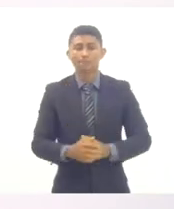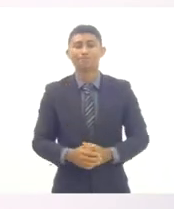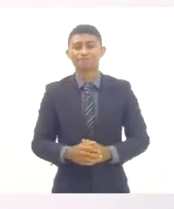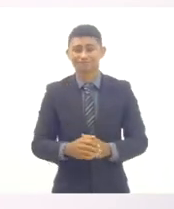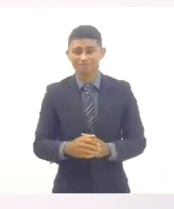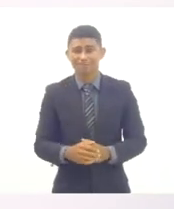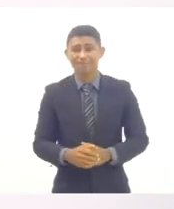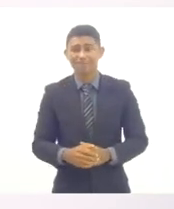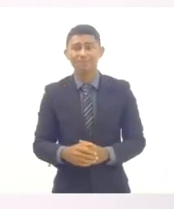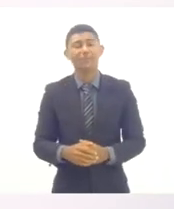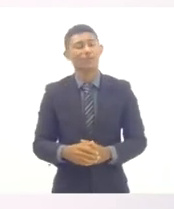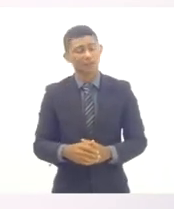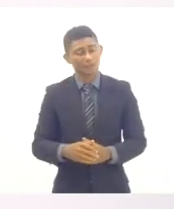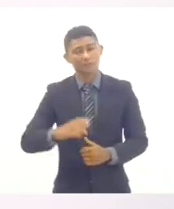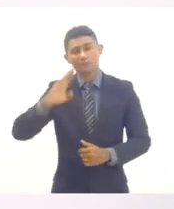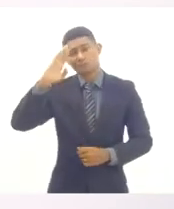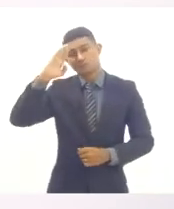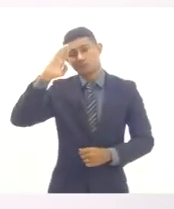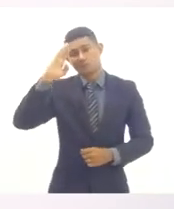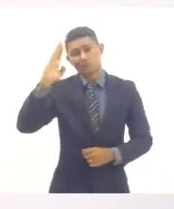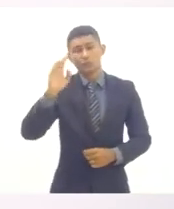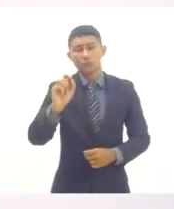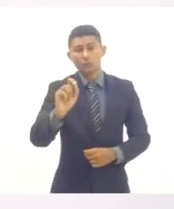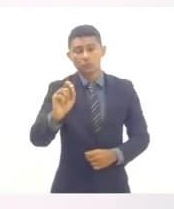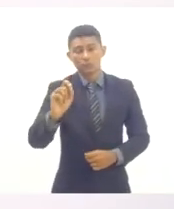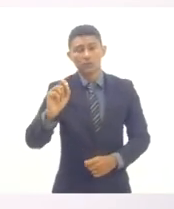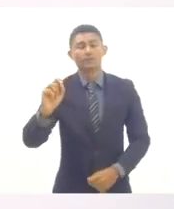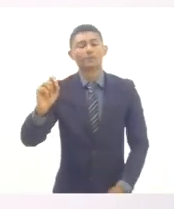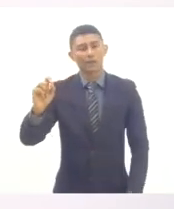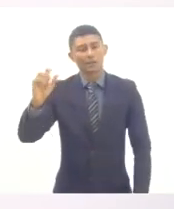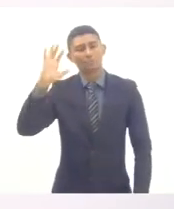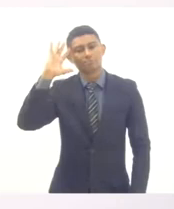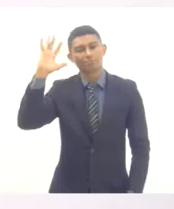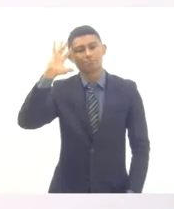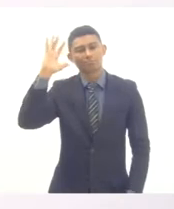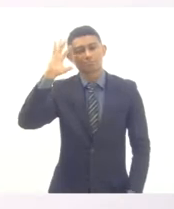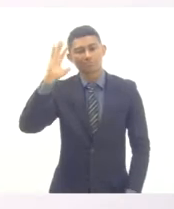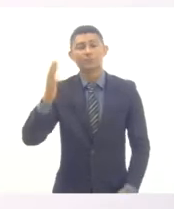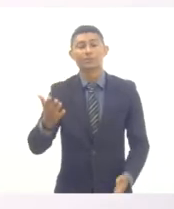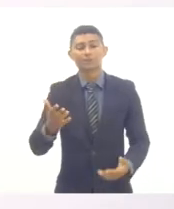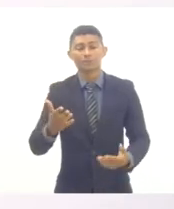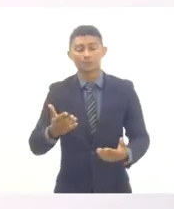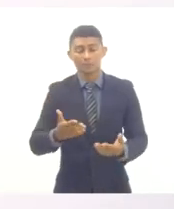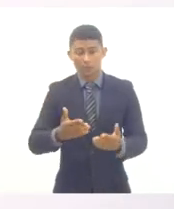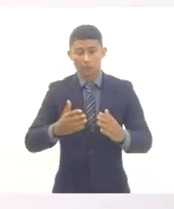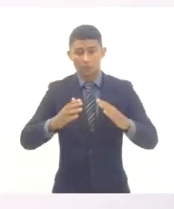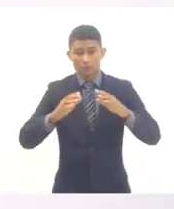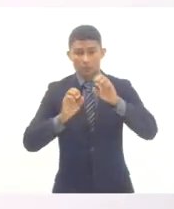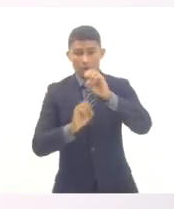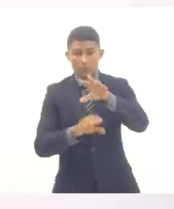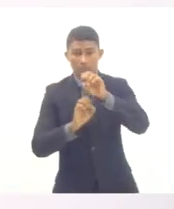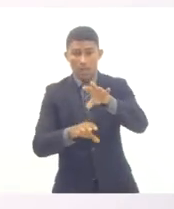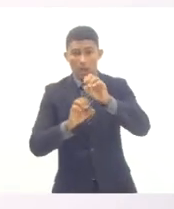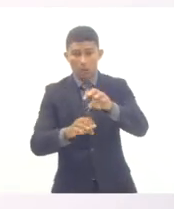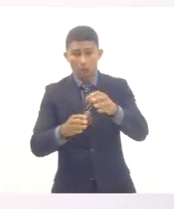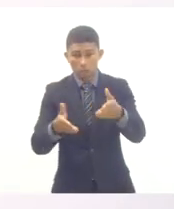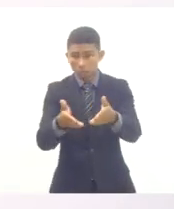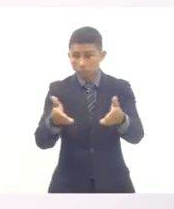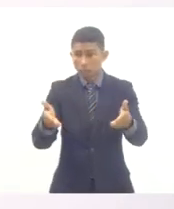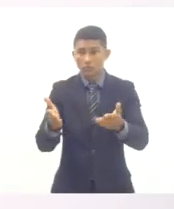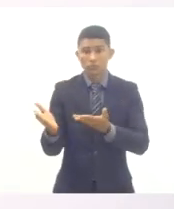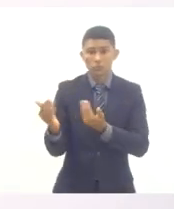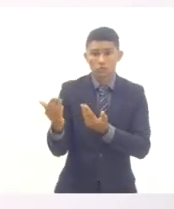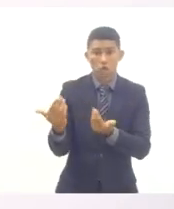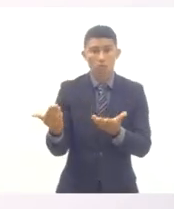com muita centralidade, pensar também o processo de educação e formação dos nossos jovens e adultos. Então,